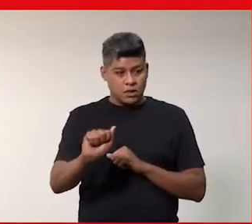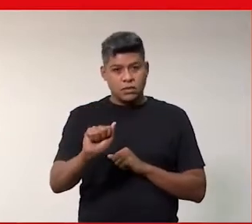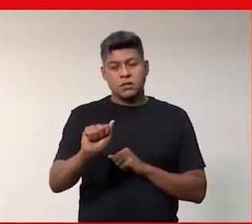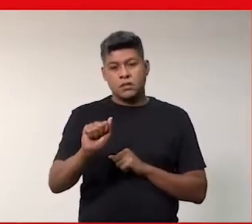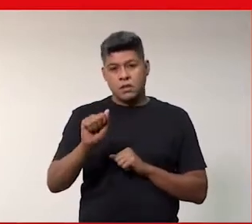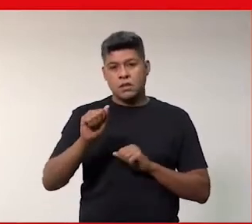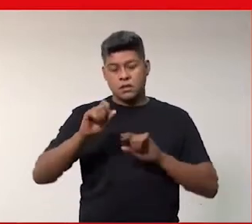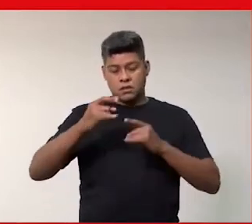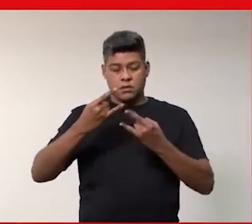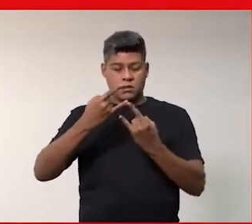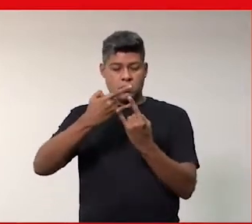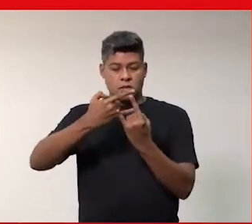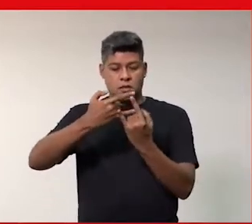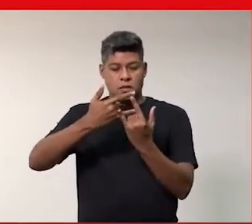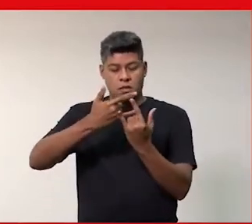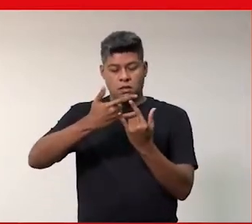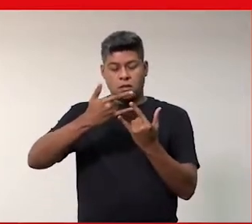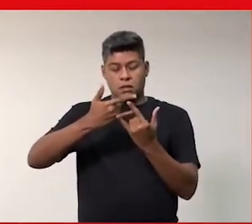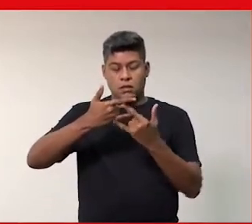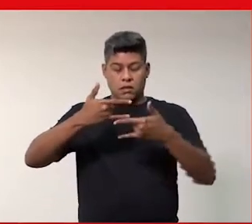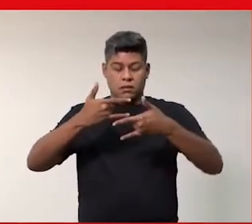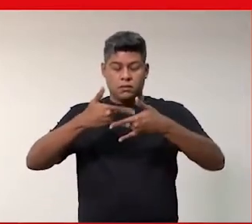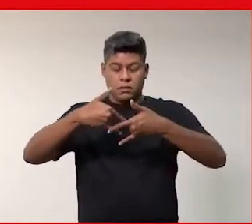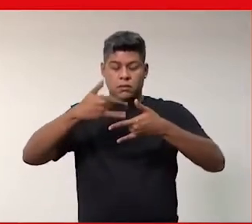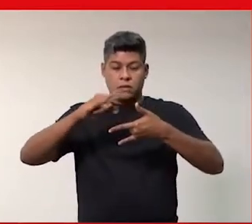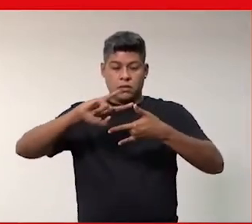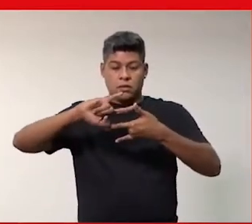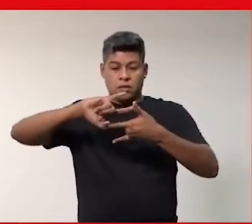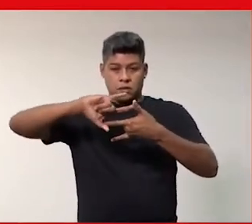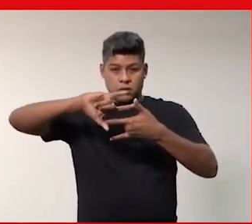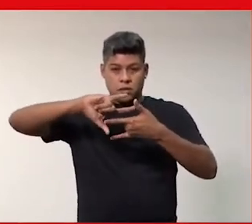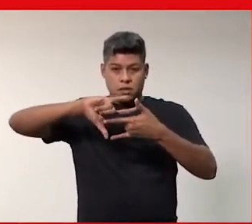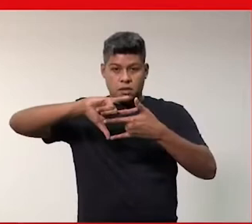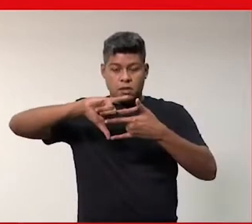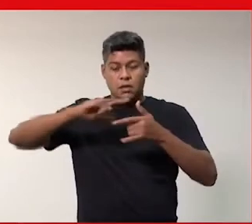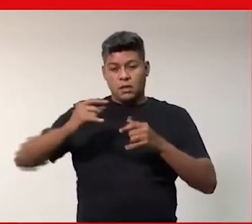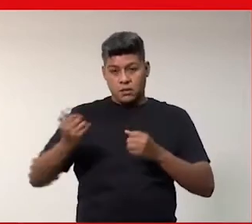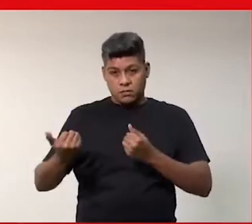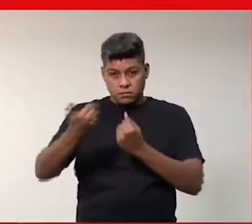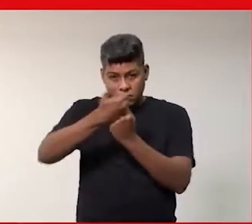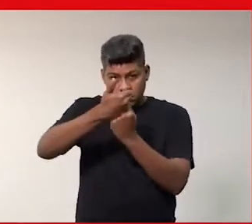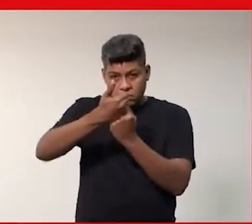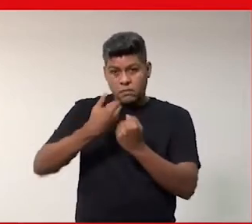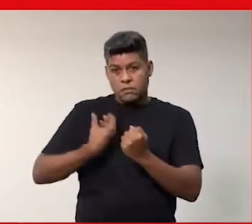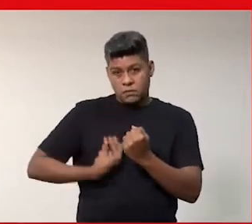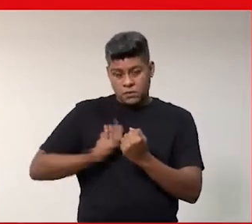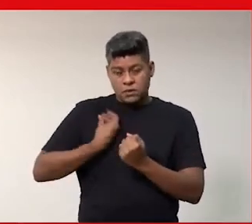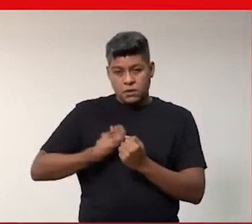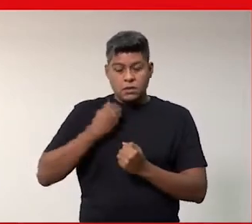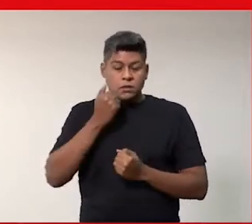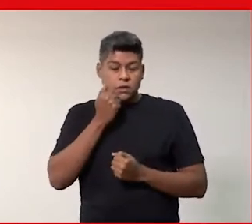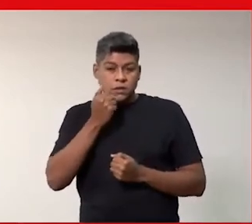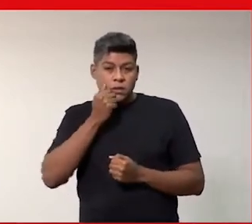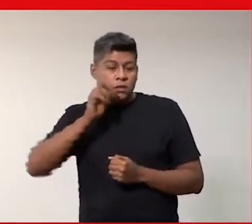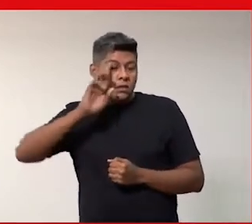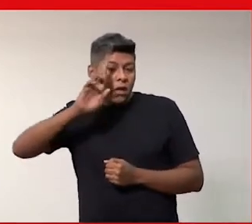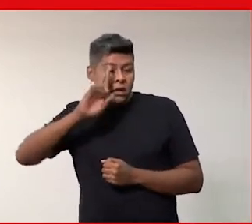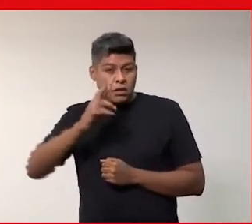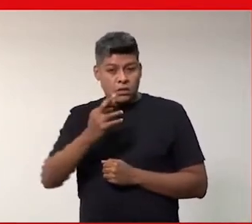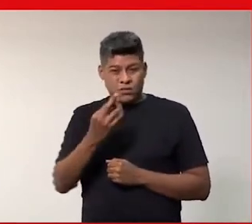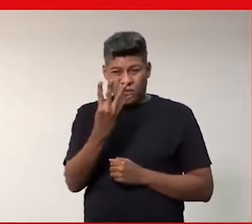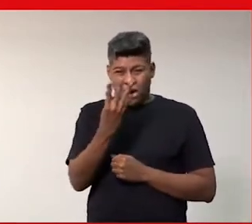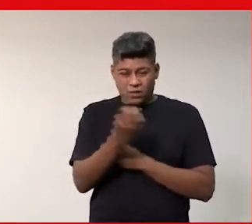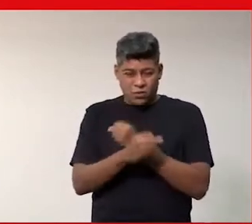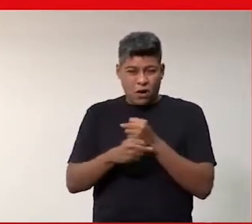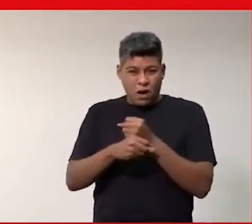Microsoft. Na EMC, atuou como vice-presidente e cientista-chefe por um período de quatro anos,